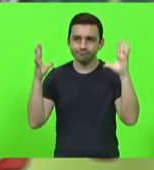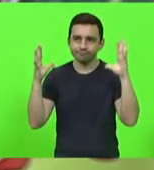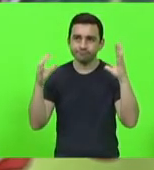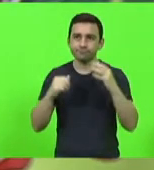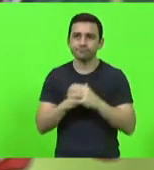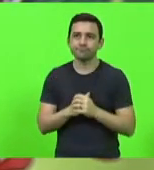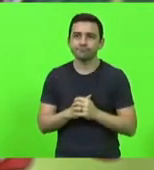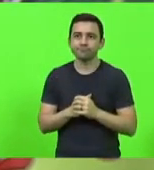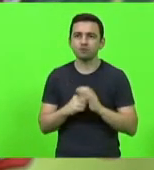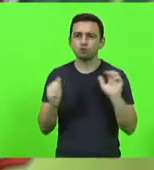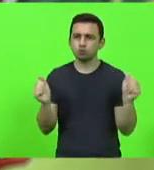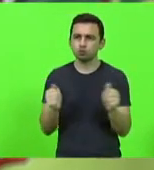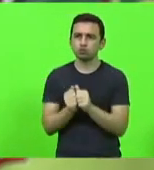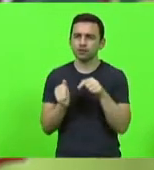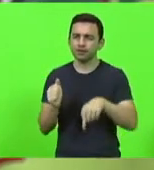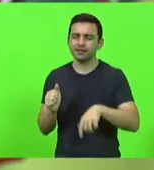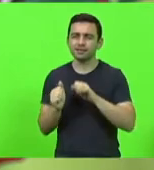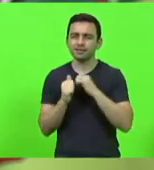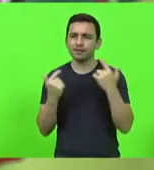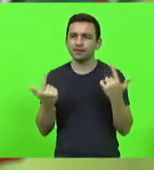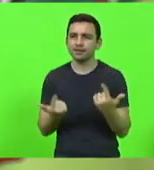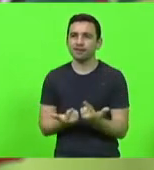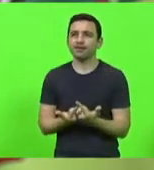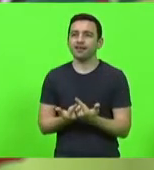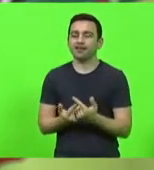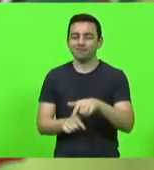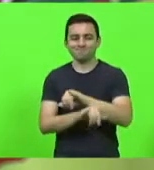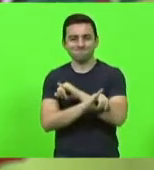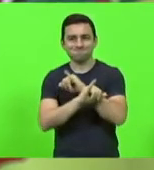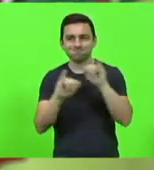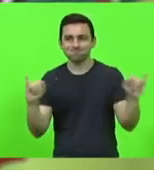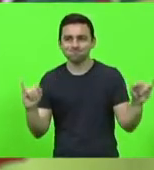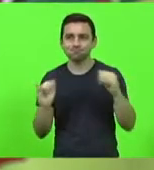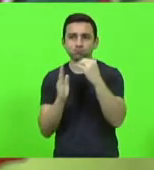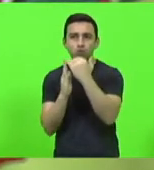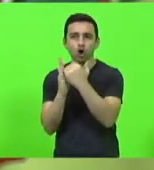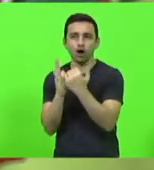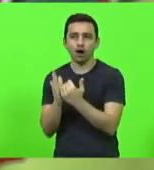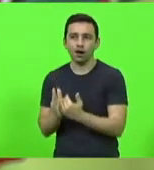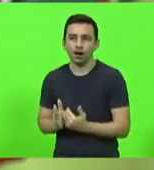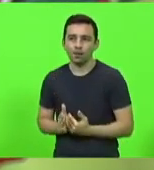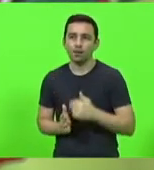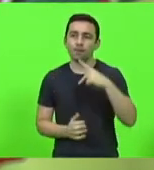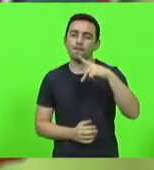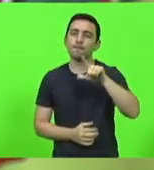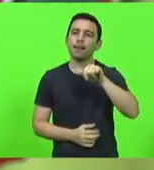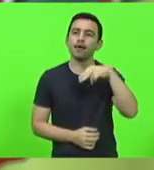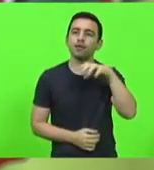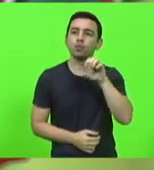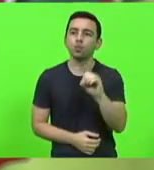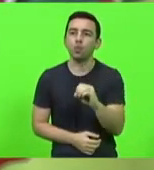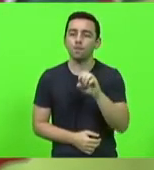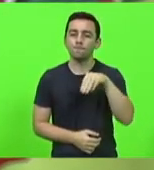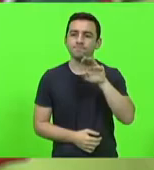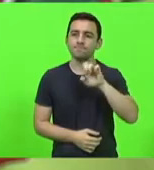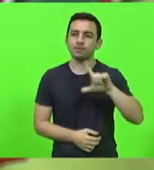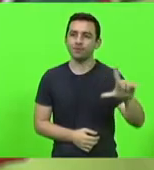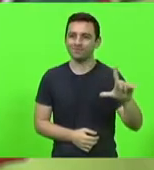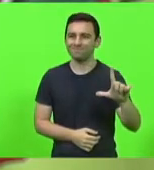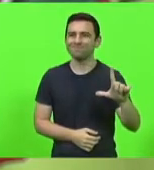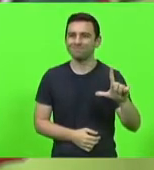celebro, junto com esta casa, o lançamento de um programa chamado Plano Mil, que, em princípio,